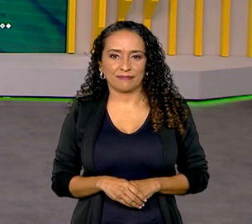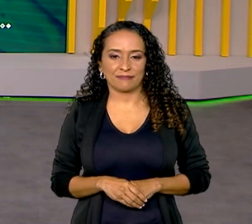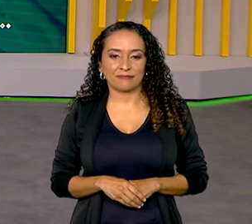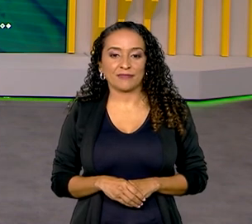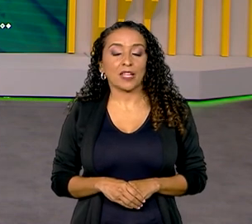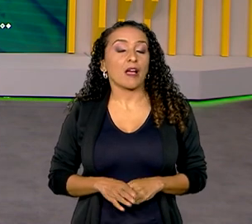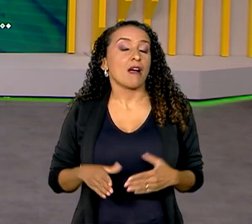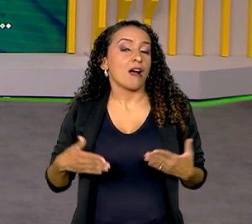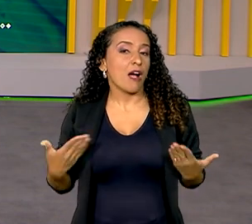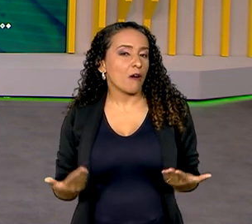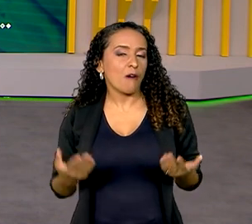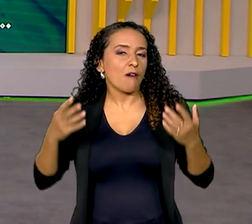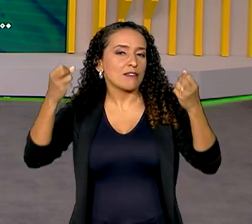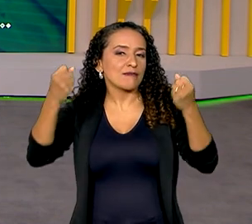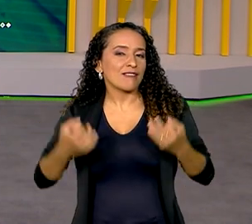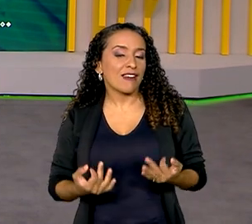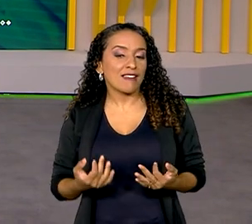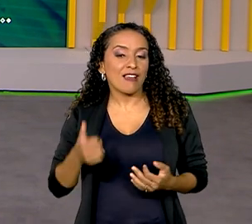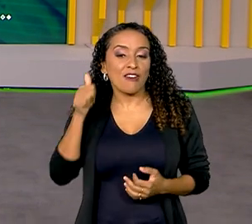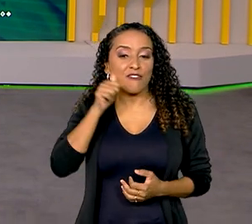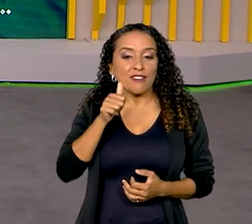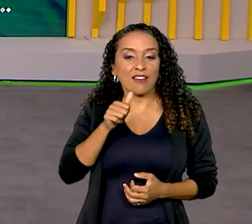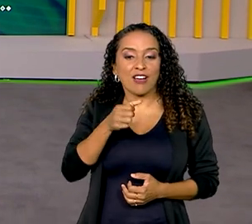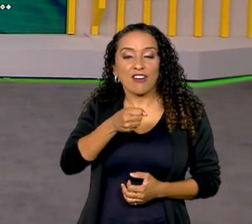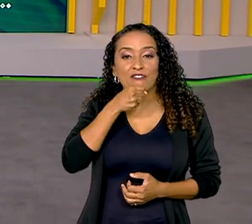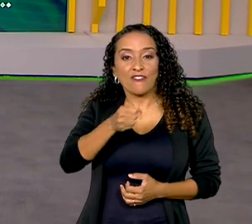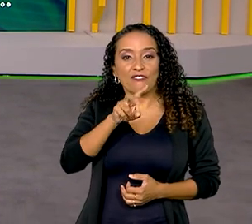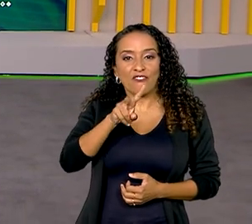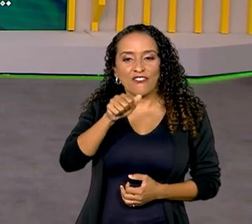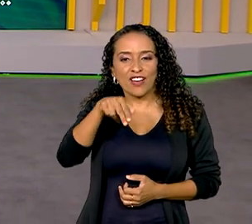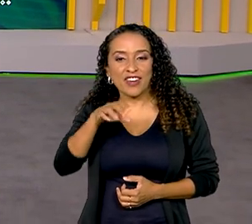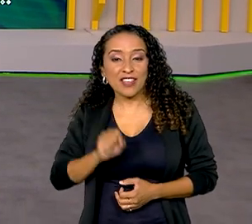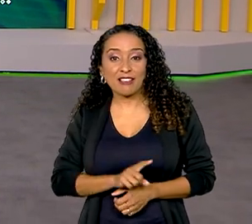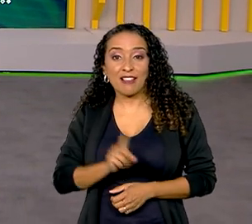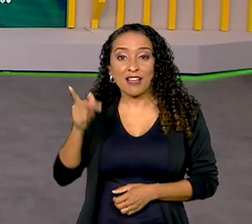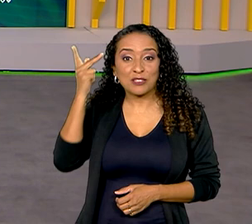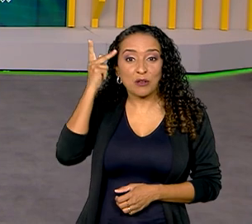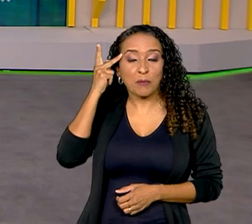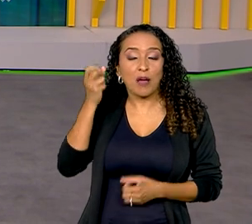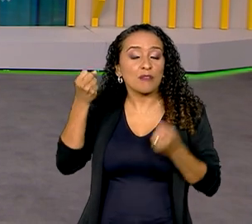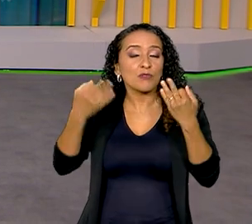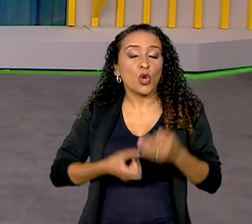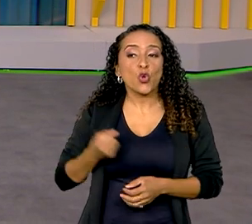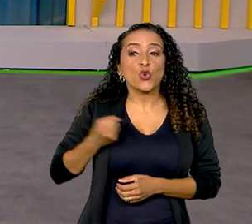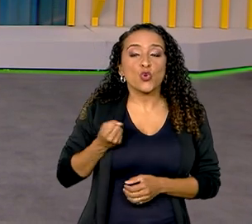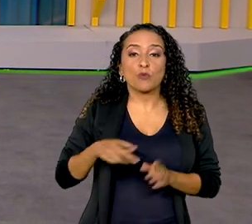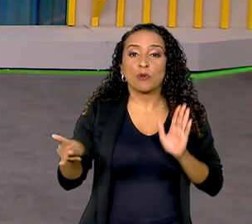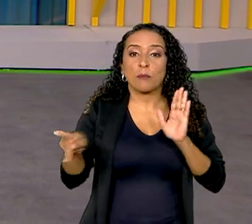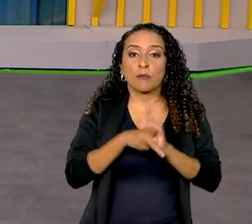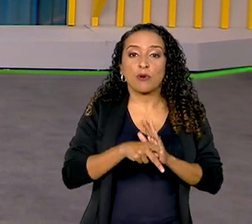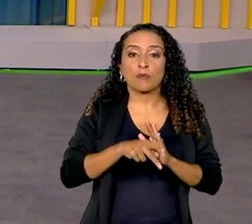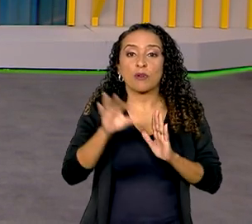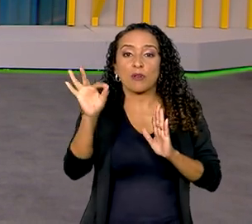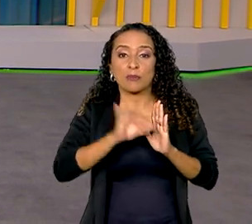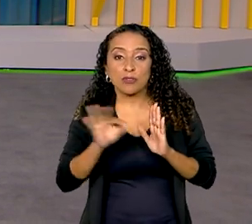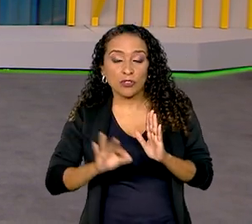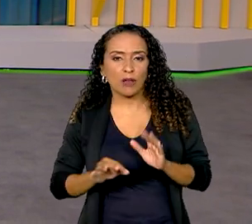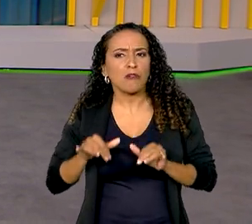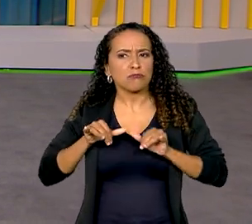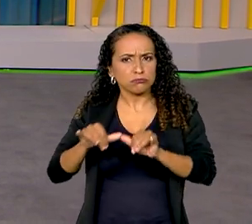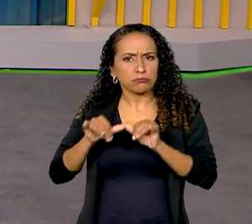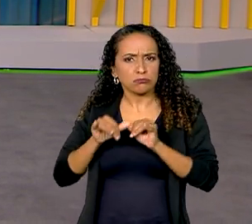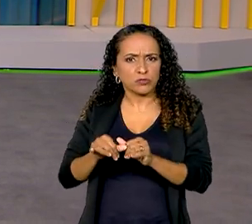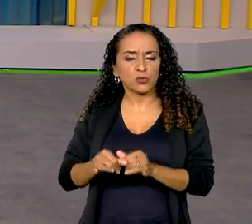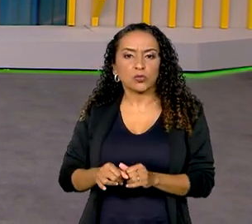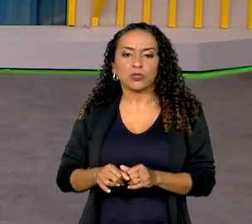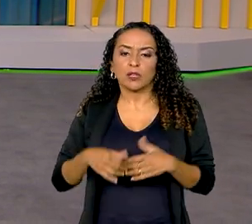Vamos agora falar com a Vanessa Casalino, lá de São Paulo, que vai trazer números do IBGE para a gente. O comércio parece ter ganhado